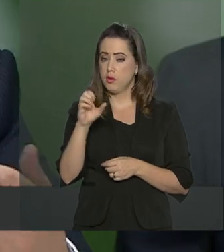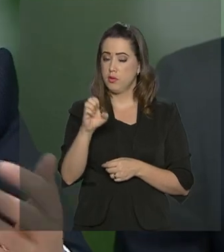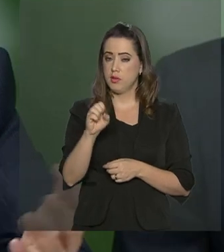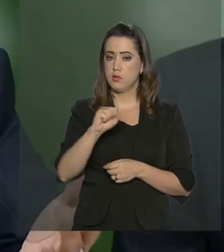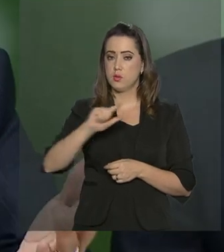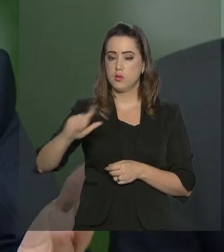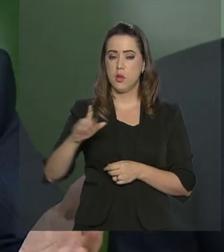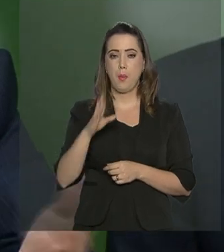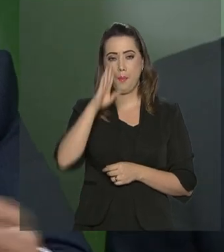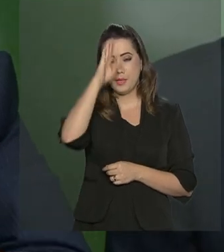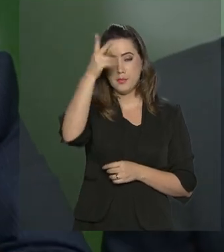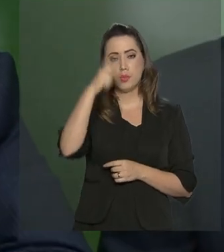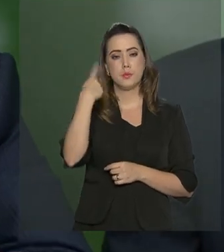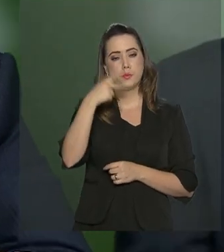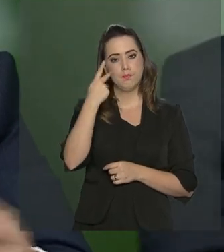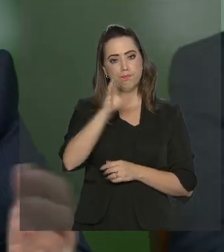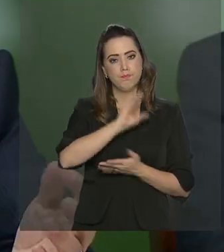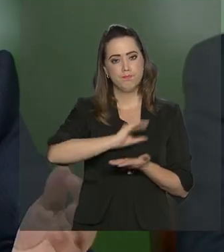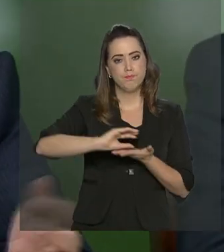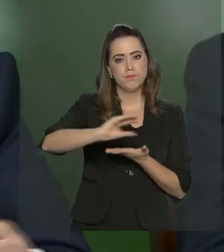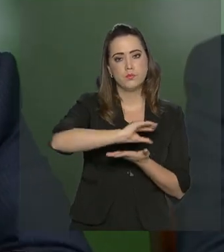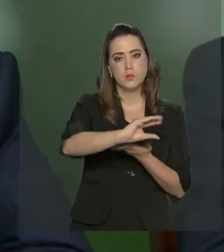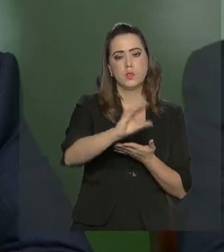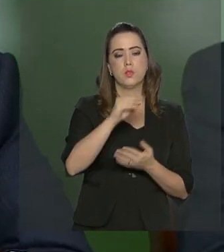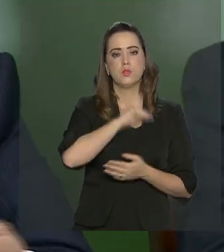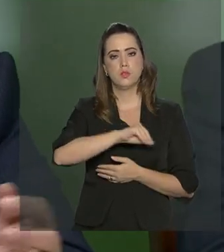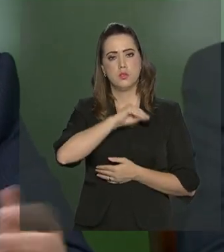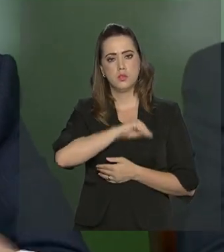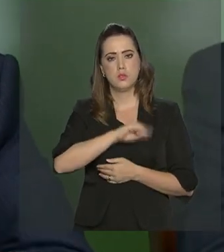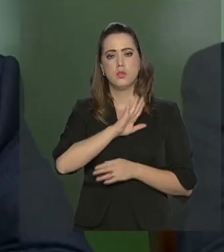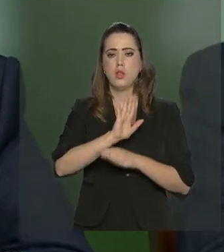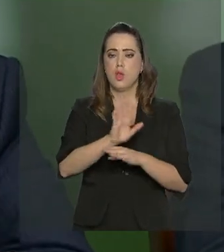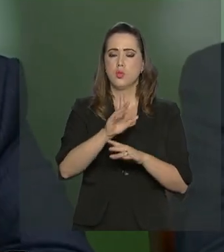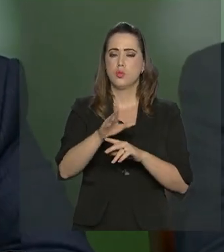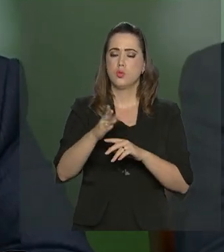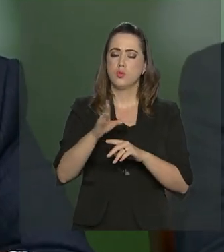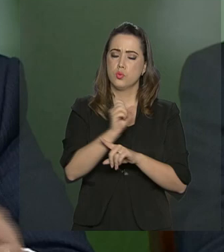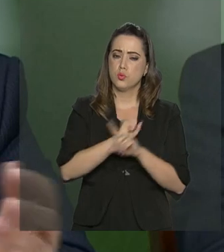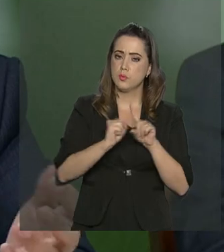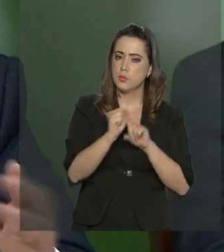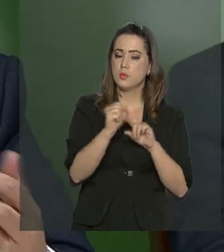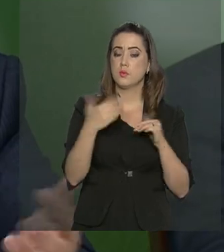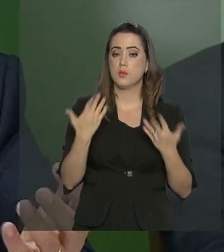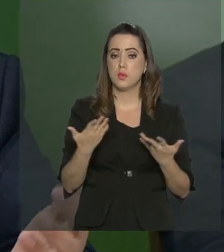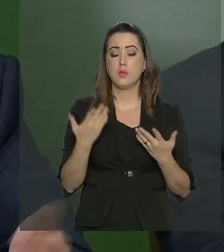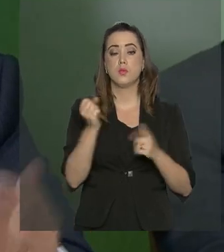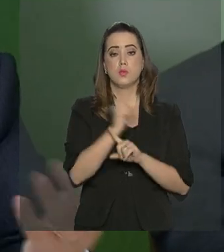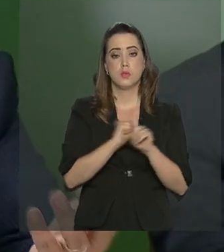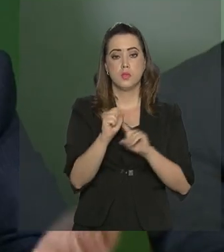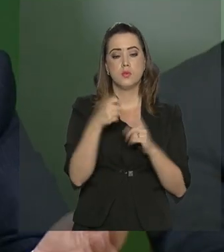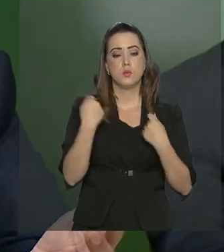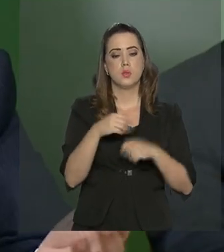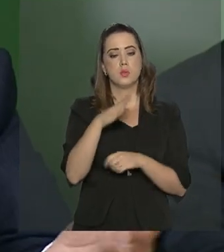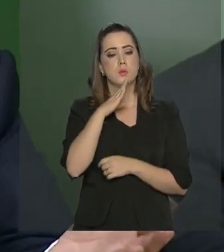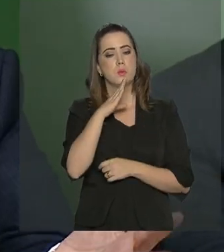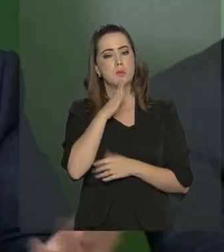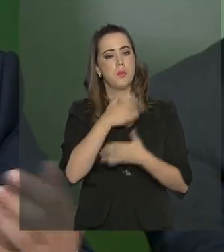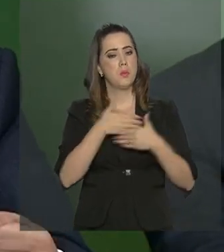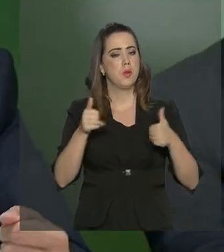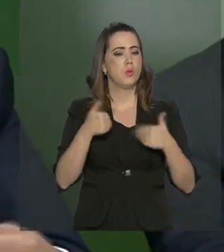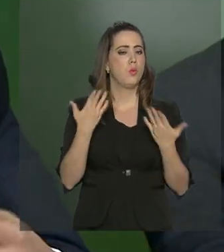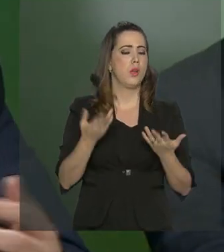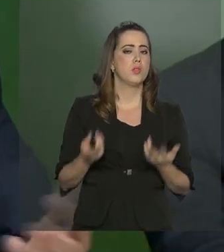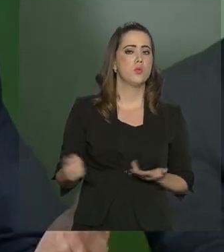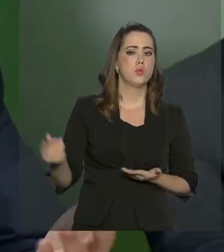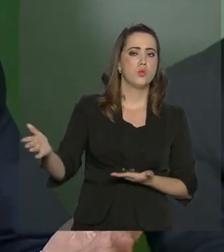Aí estão as principais políticas de transferência de renda e de prestação de serviços para a sociedade. A sociedade precisa conhecer melhor quais